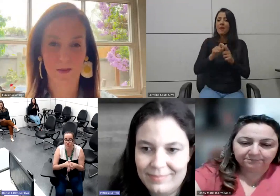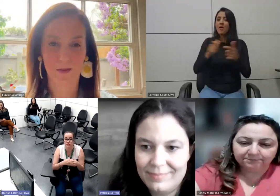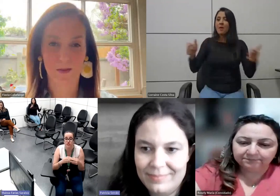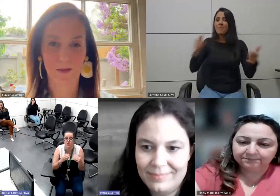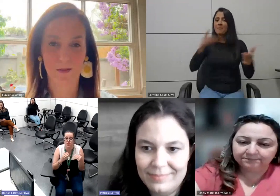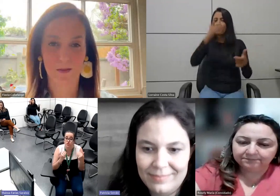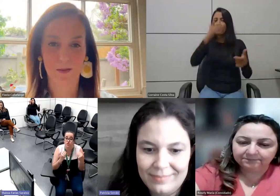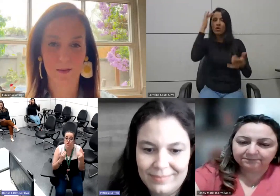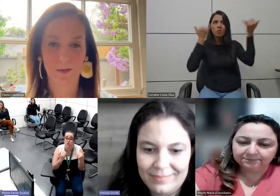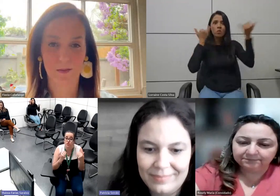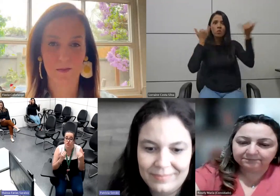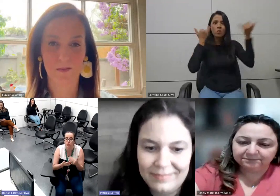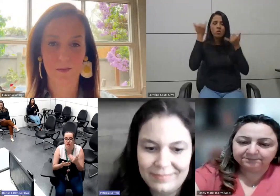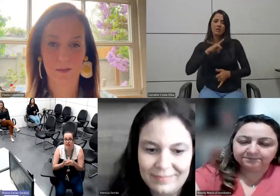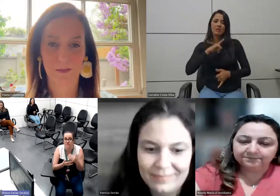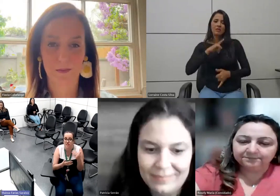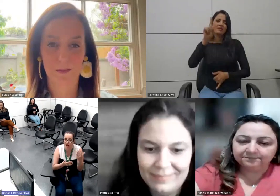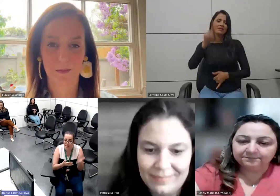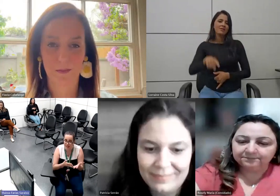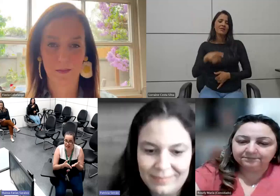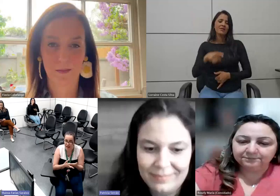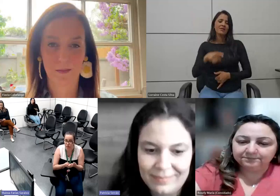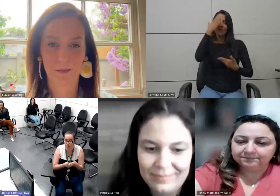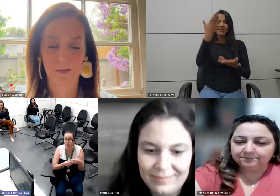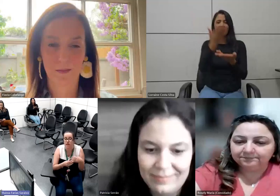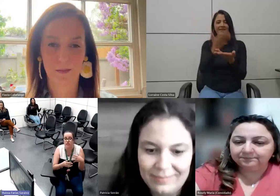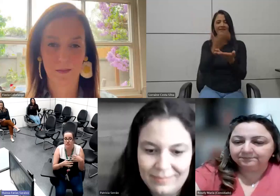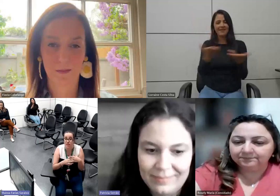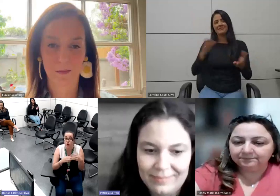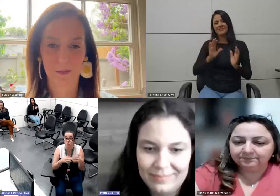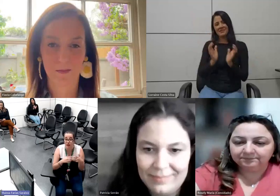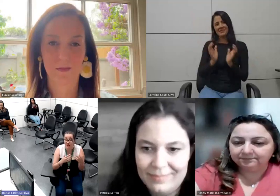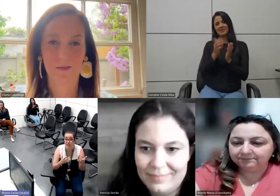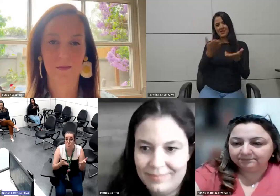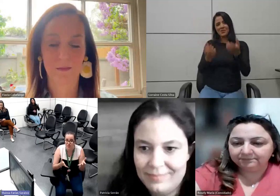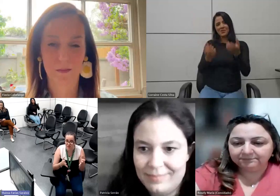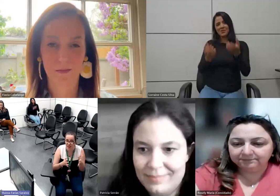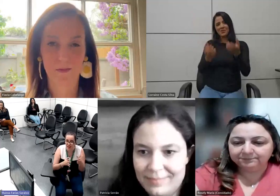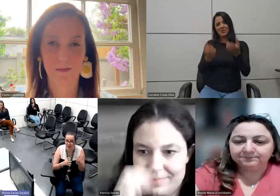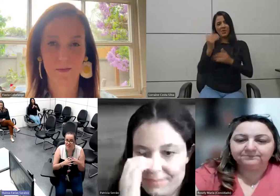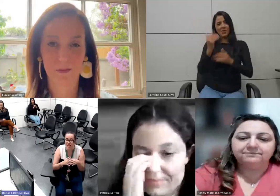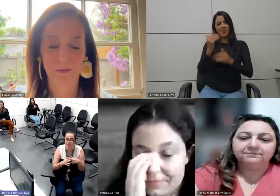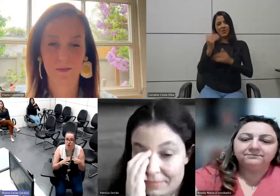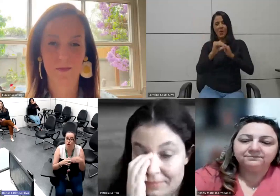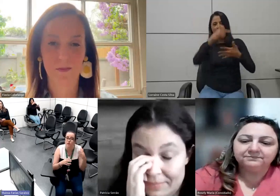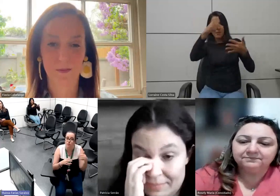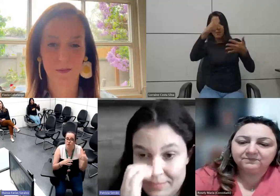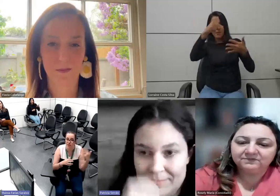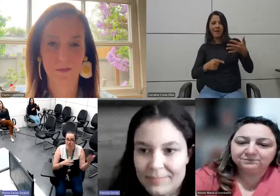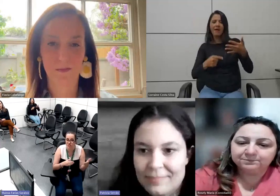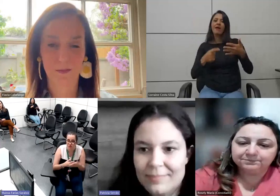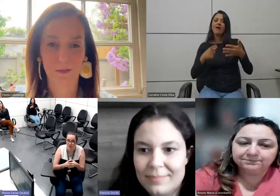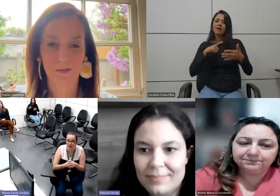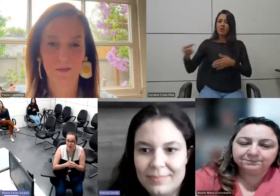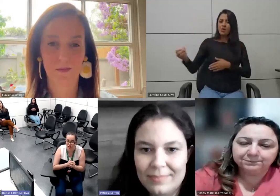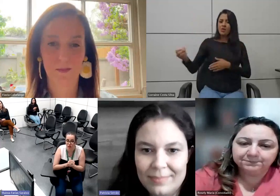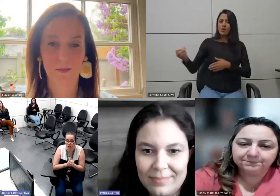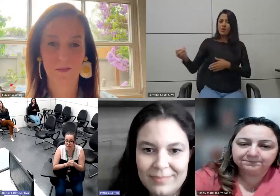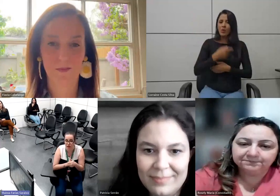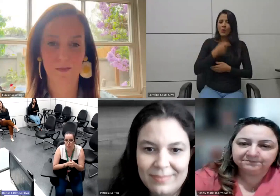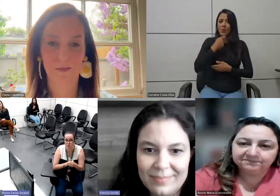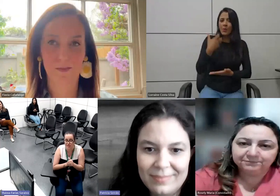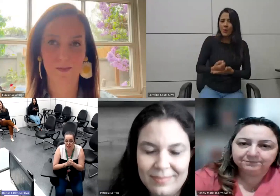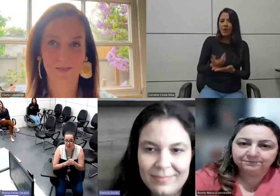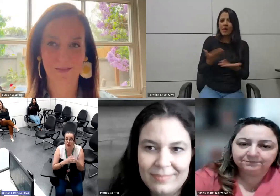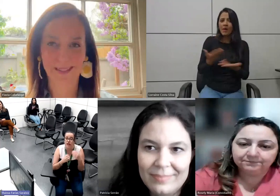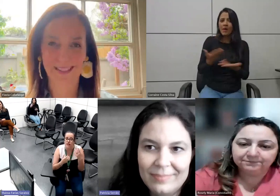pessoas possíveis e isso foi muito graças a essa equipe que criou parâmetros aí e que novos podcasts estão saindo